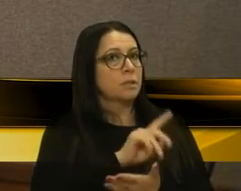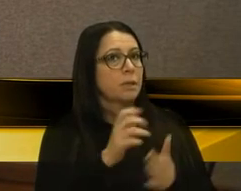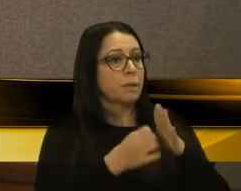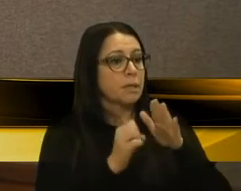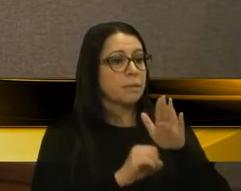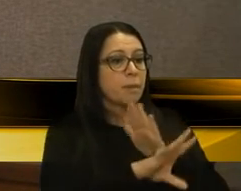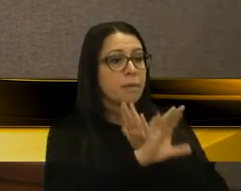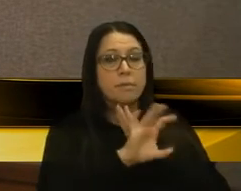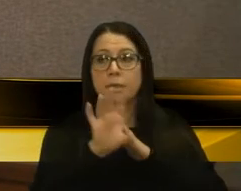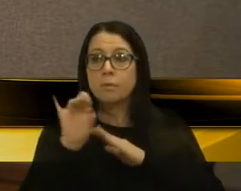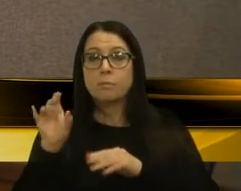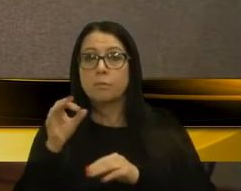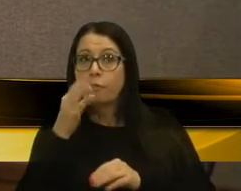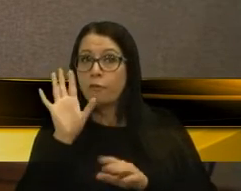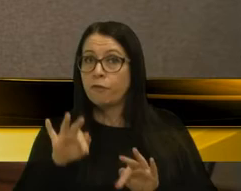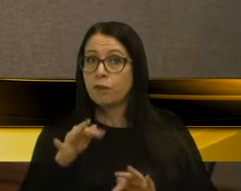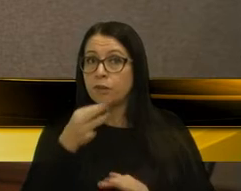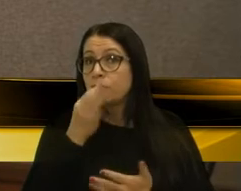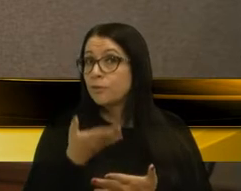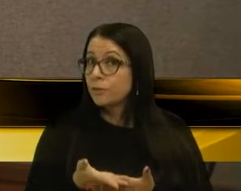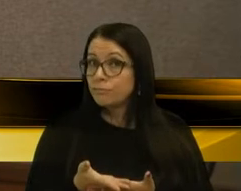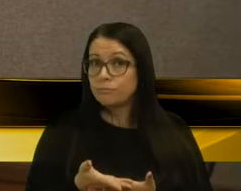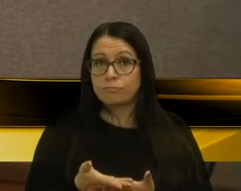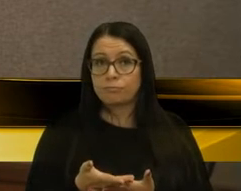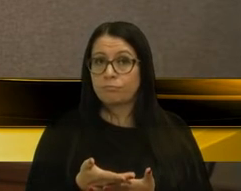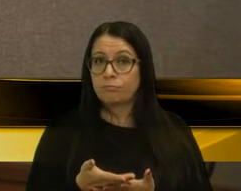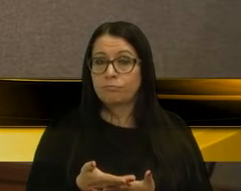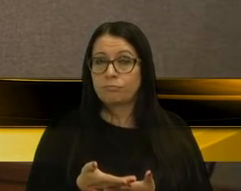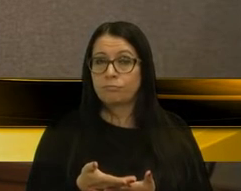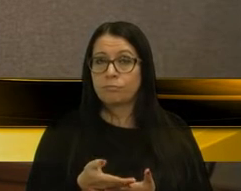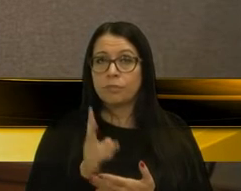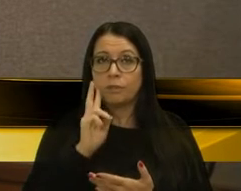Vamos continuar comprometendo a arrecadação.